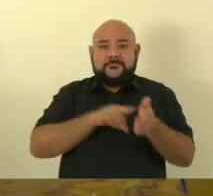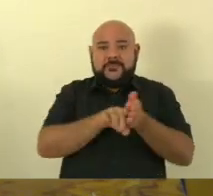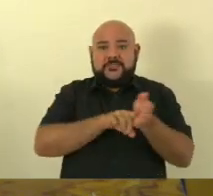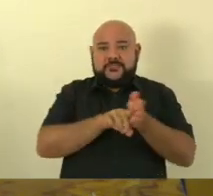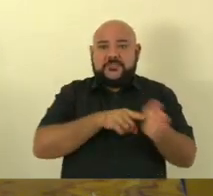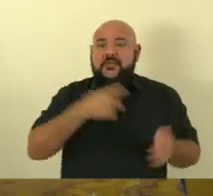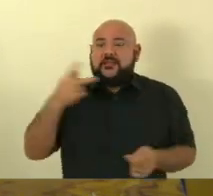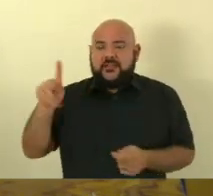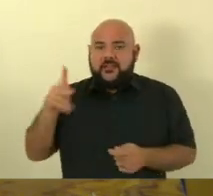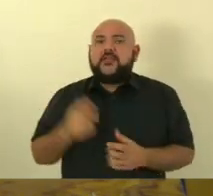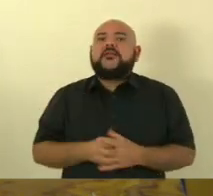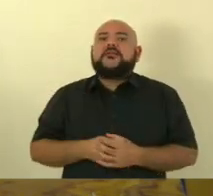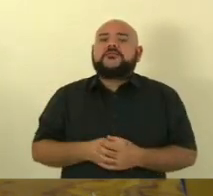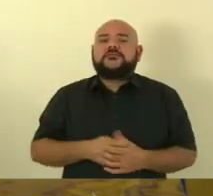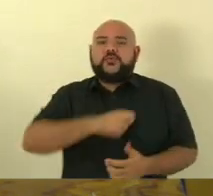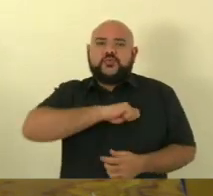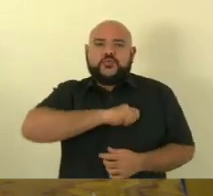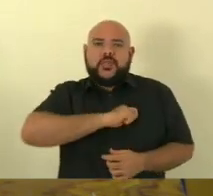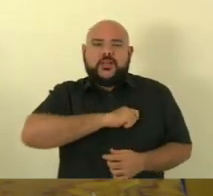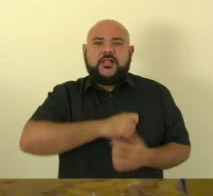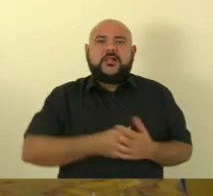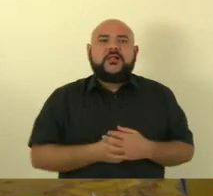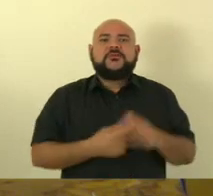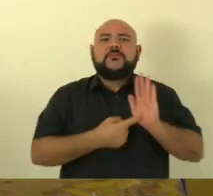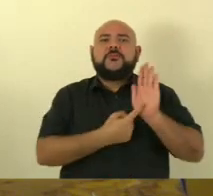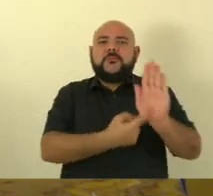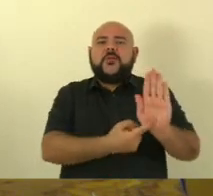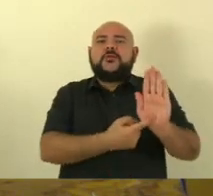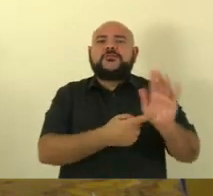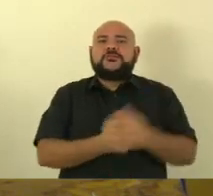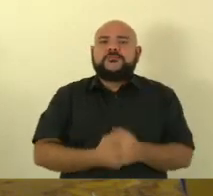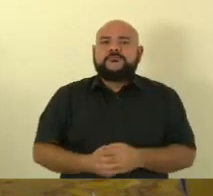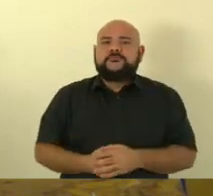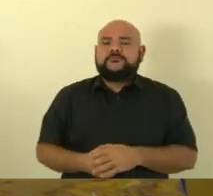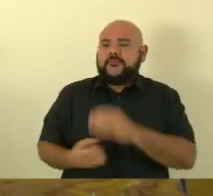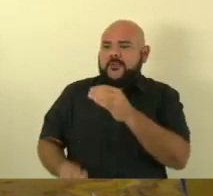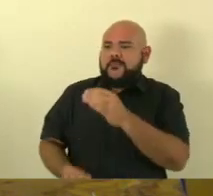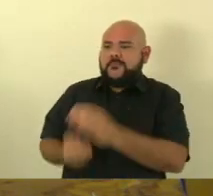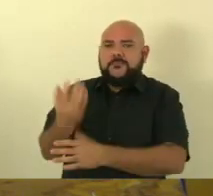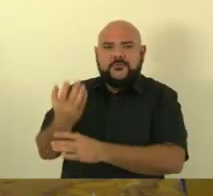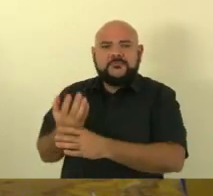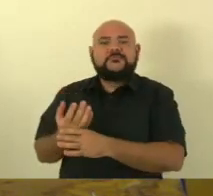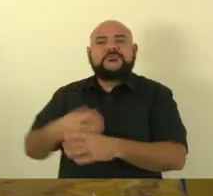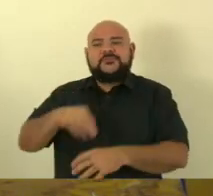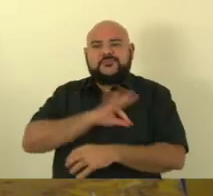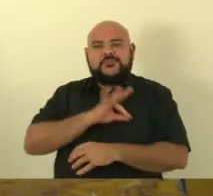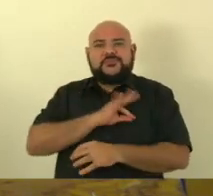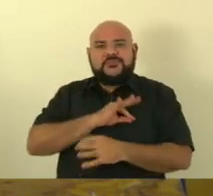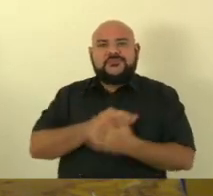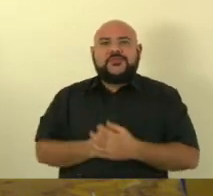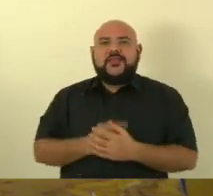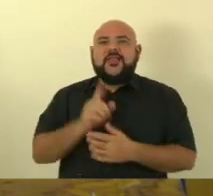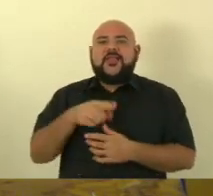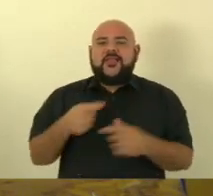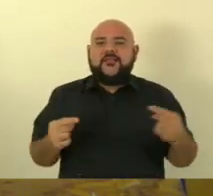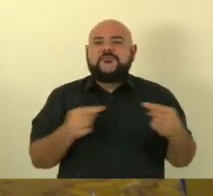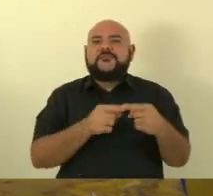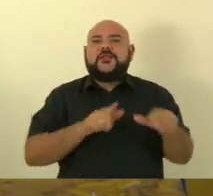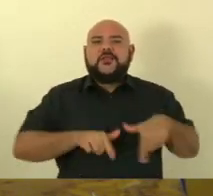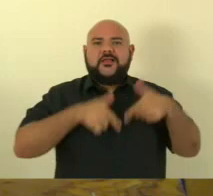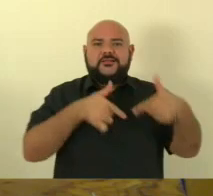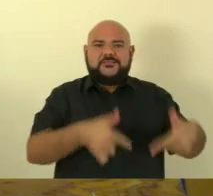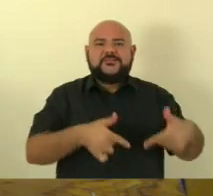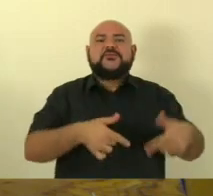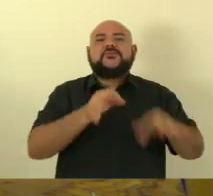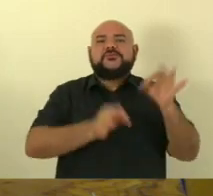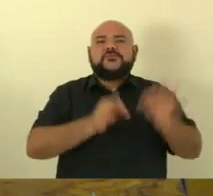colega delegado mostra que a instituição foi criada para ações da justiça e da segurança pública da coroa